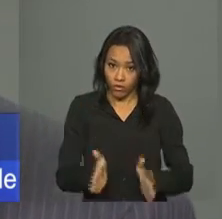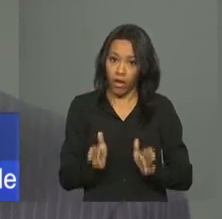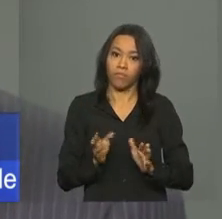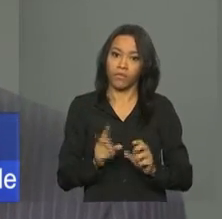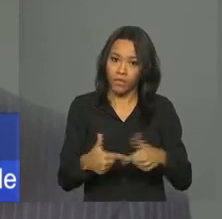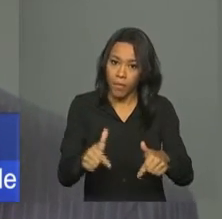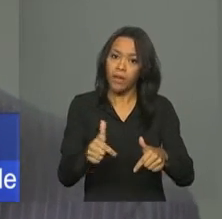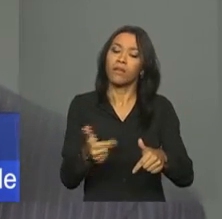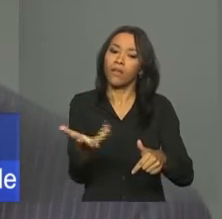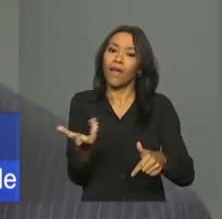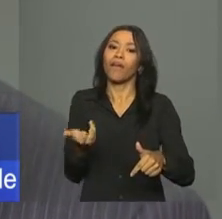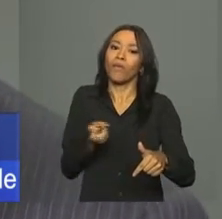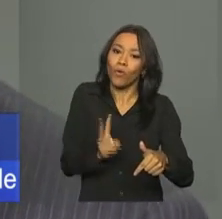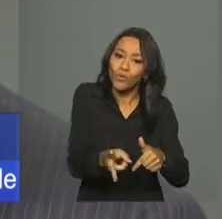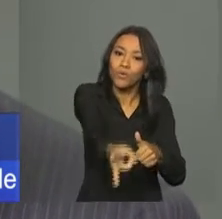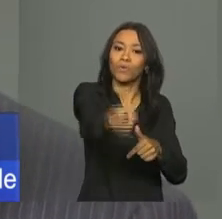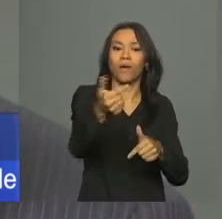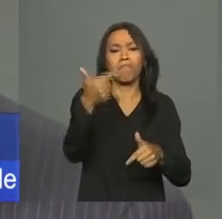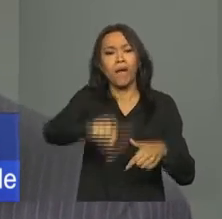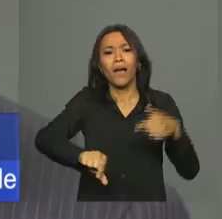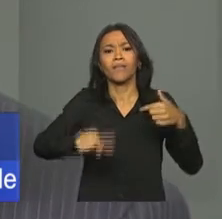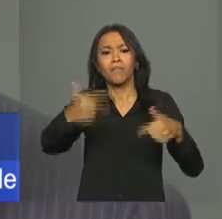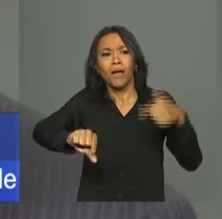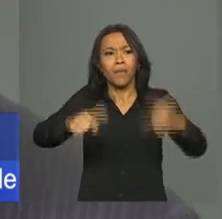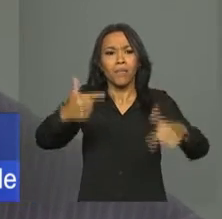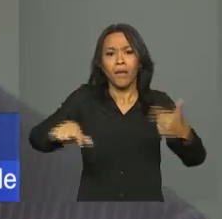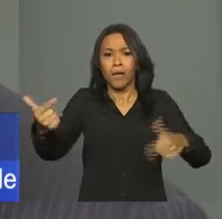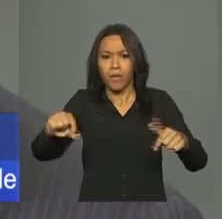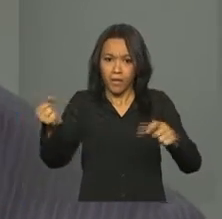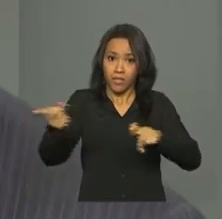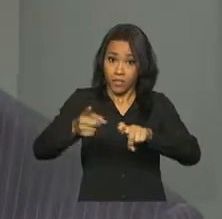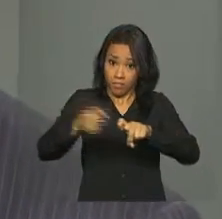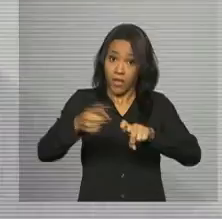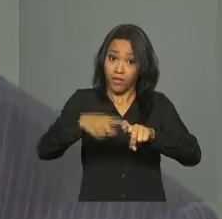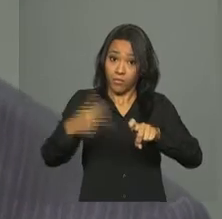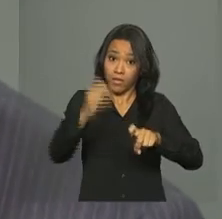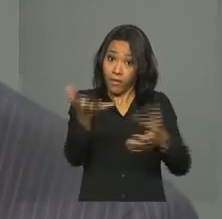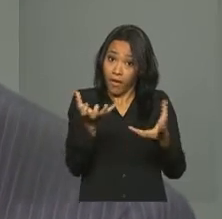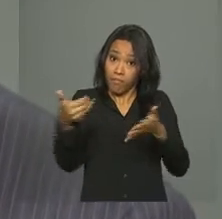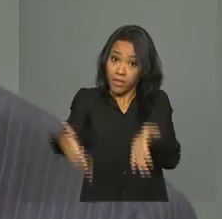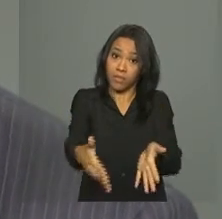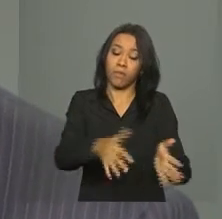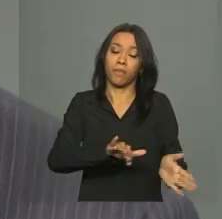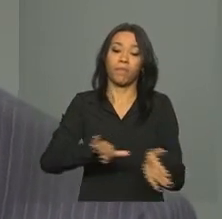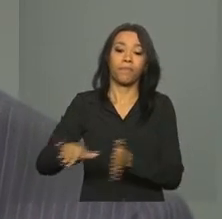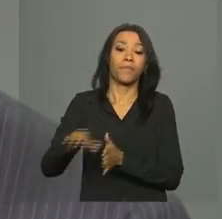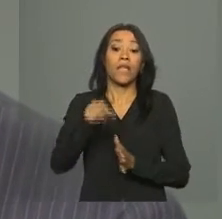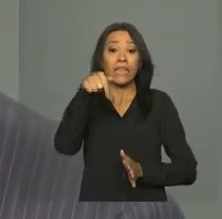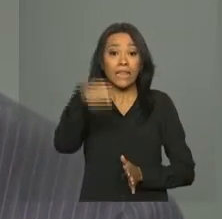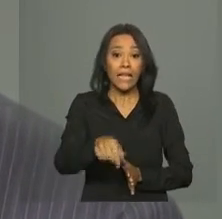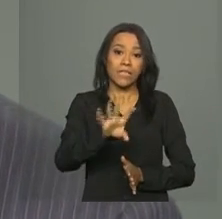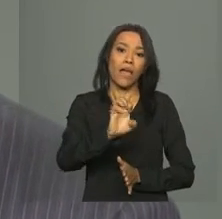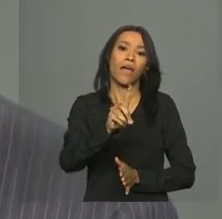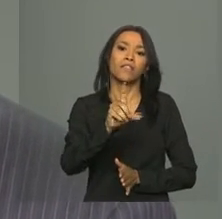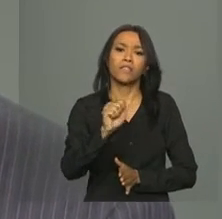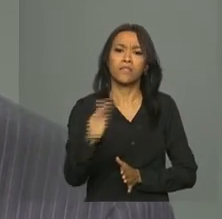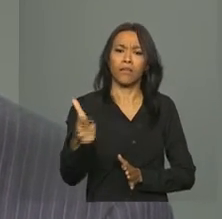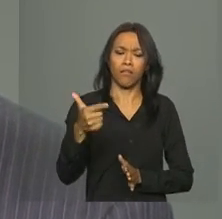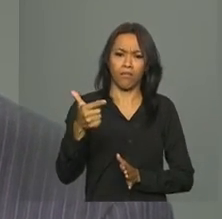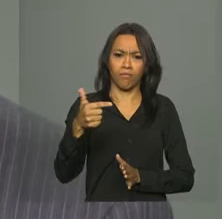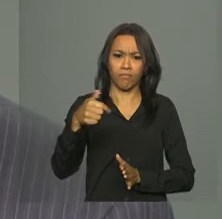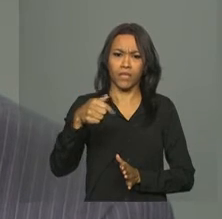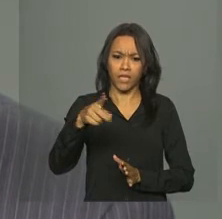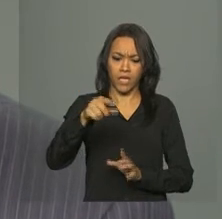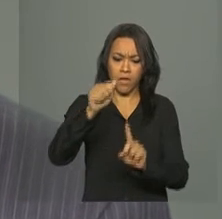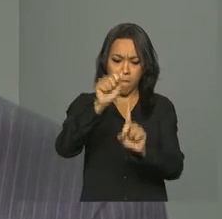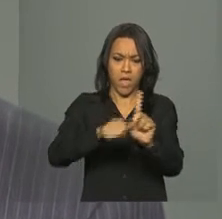e cada vez mais, mais médicos brasileiros querem participar do programa Mais Médicos. Nessa edição, mais da metade dos médicos que encerram neste